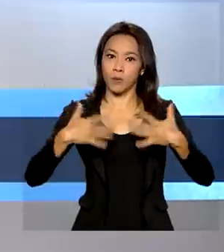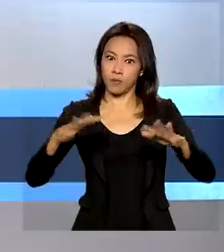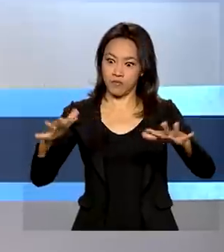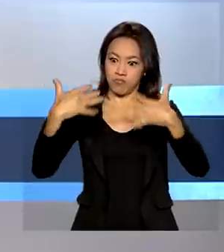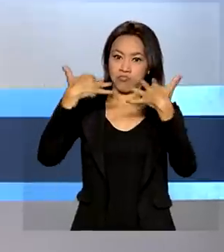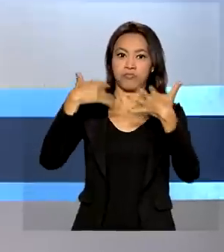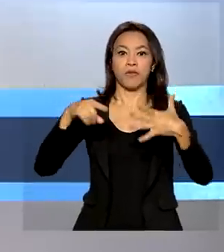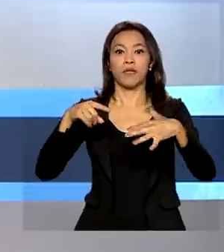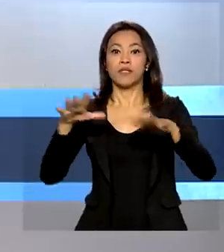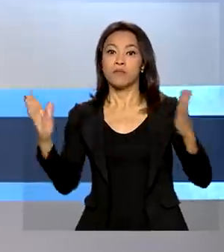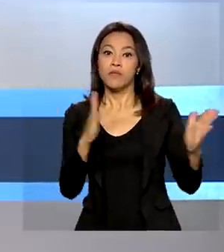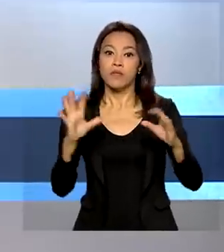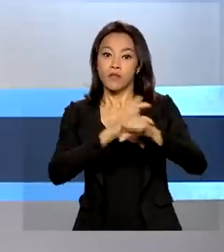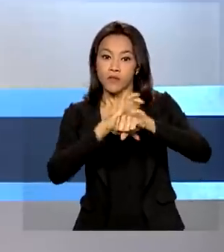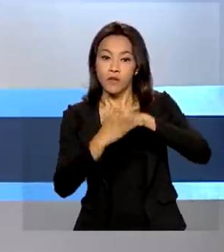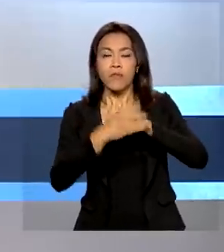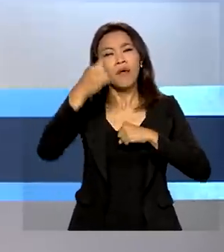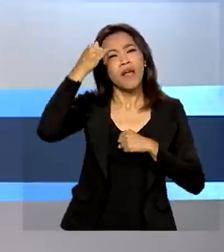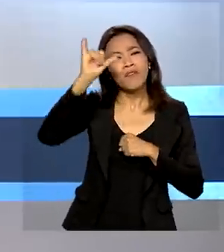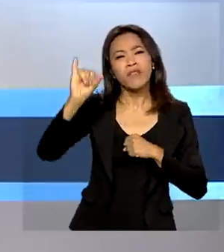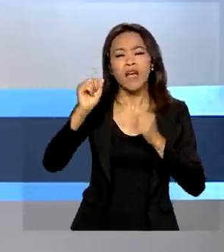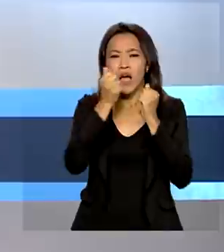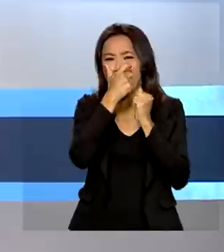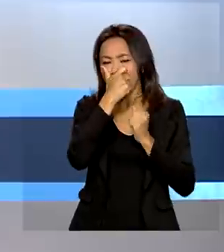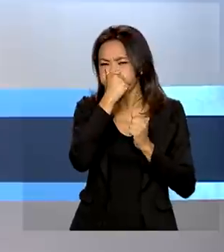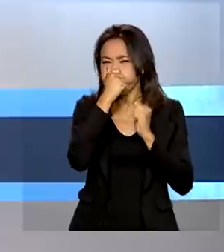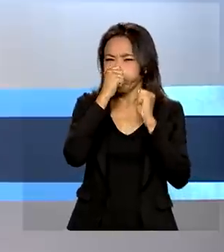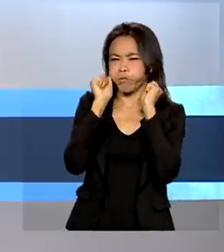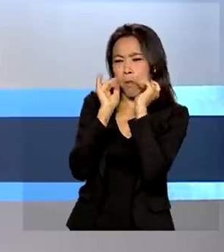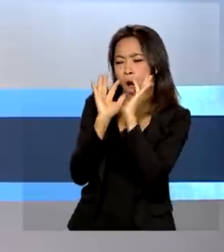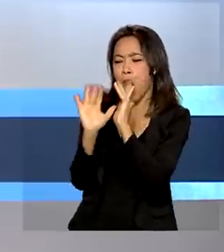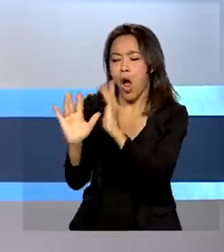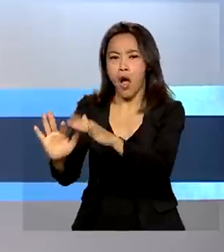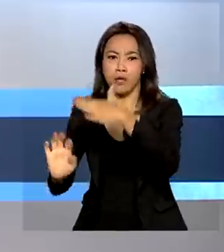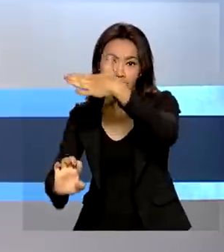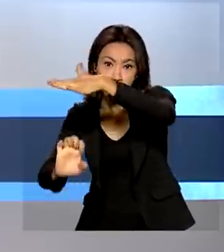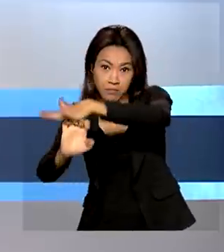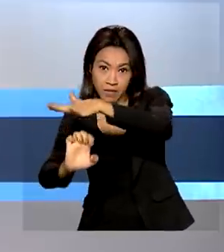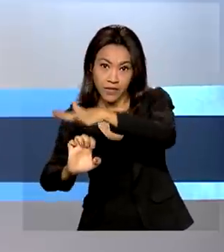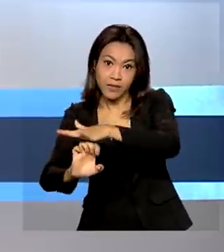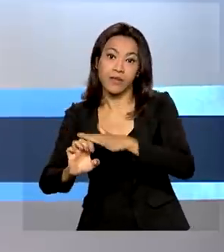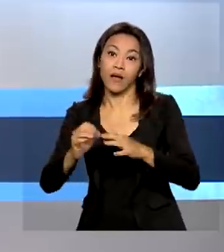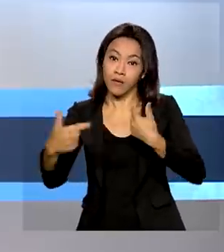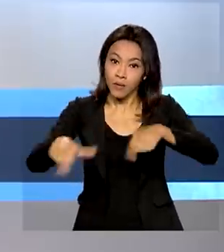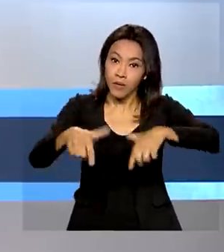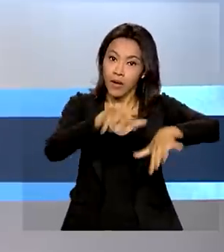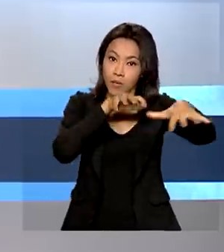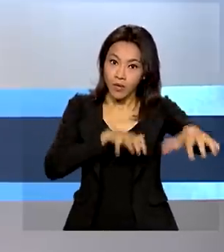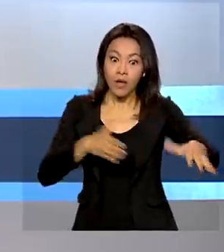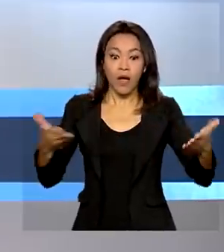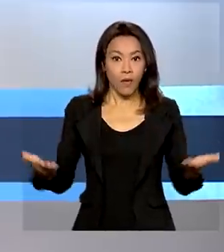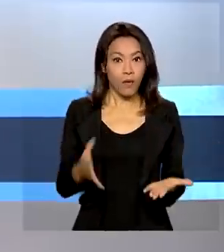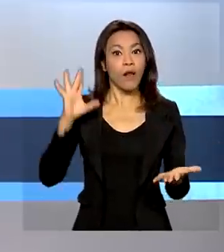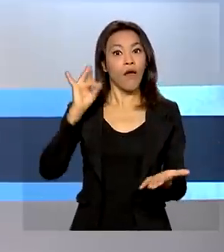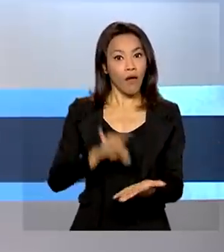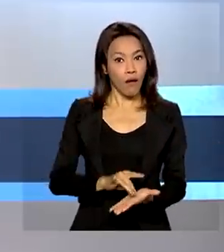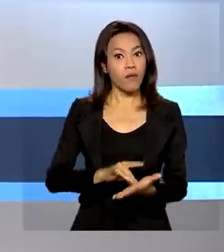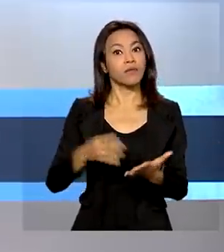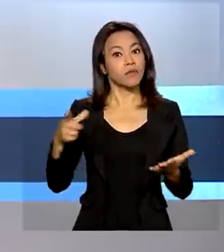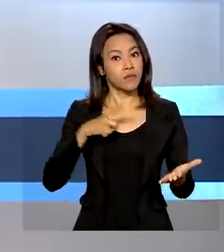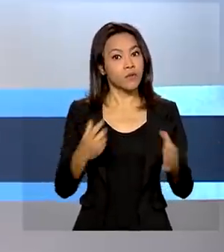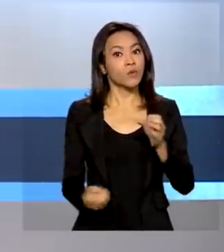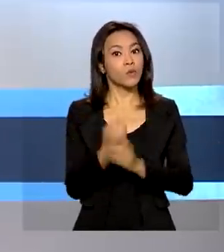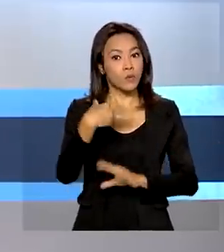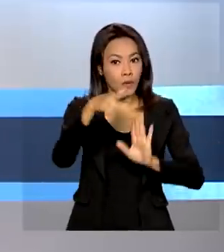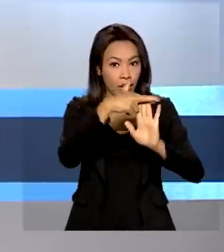aglomerações em empresas e escritórios. Mas agora passou a ser uma realidade brasileira e com regras previstas em uma